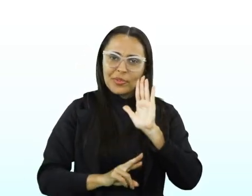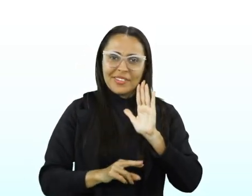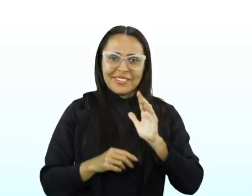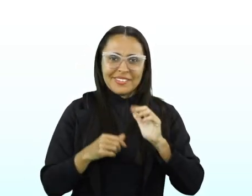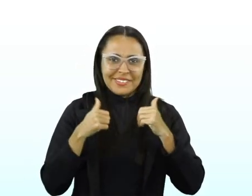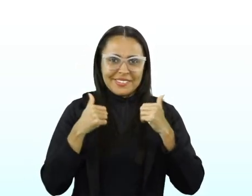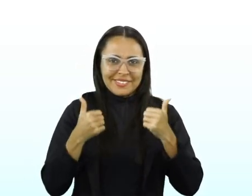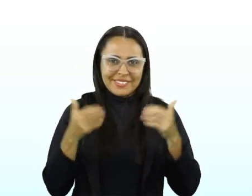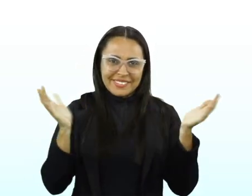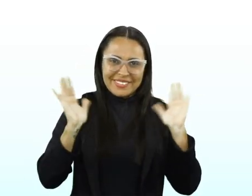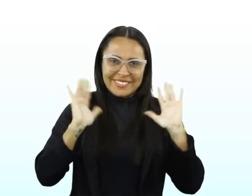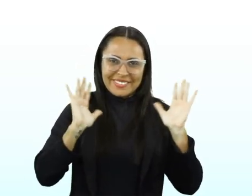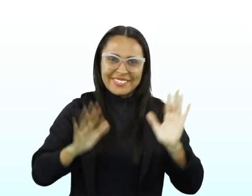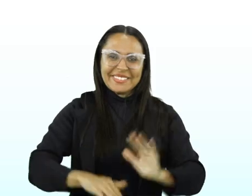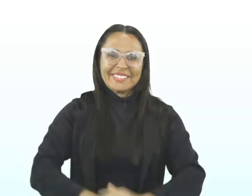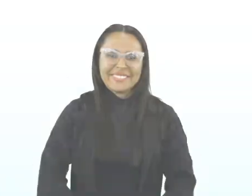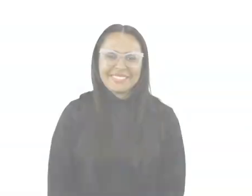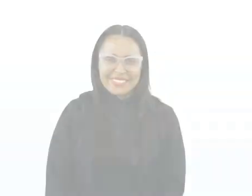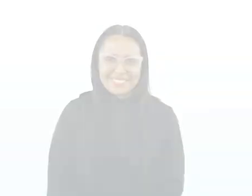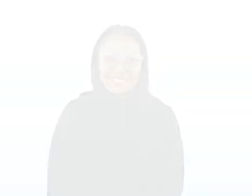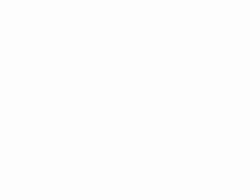Enem. Até a próxima!